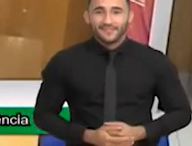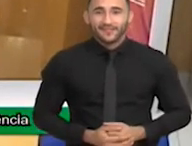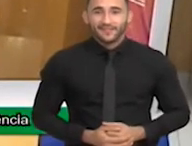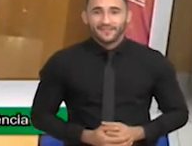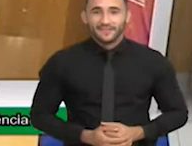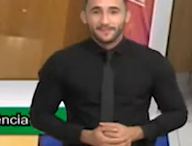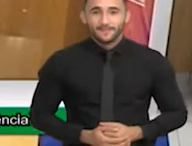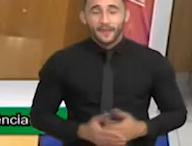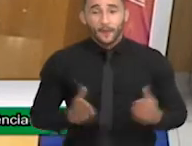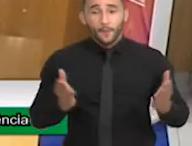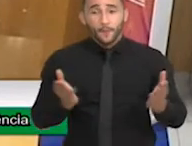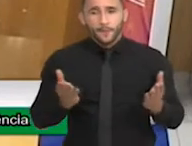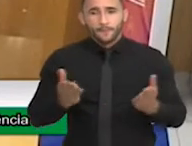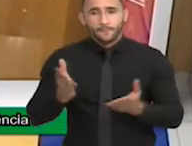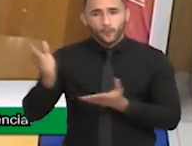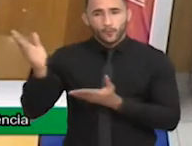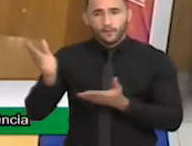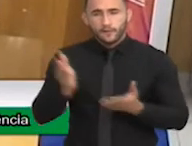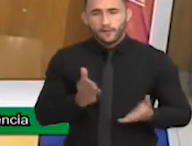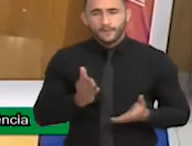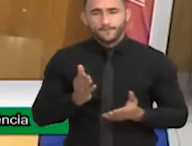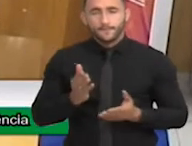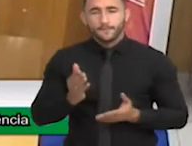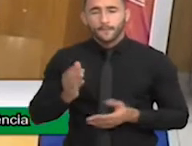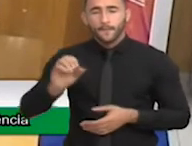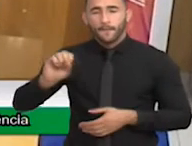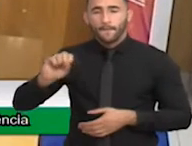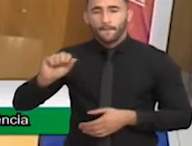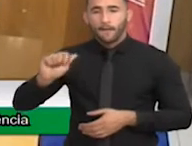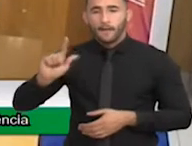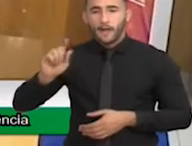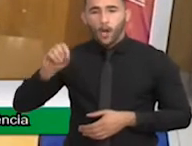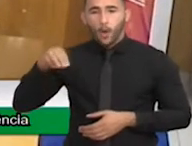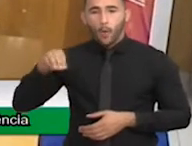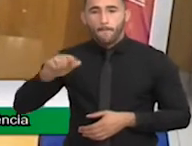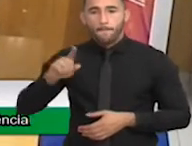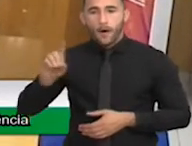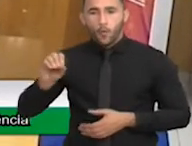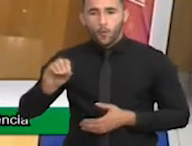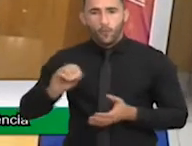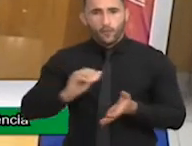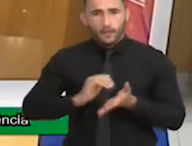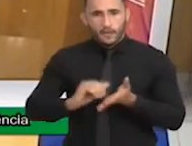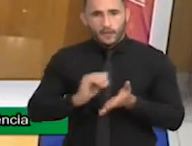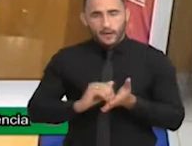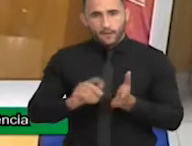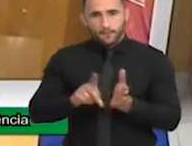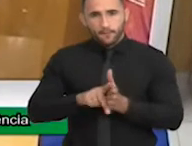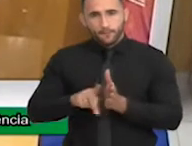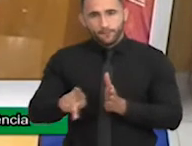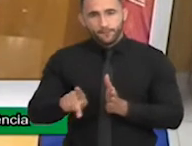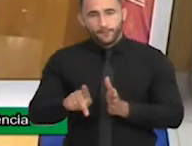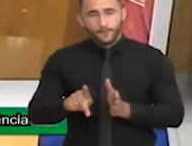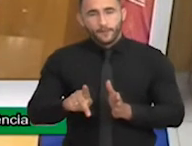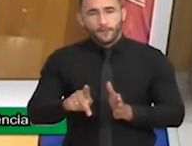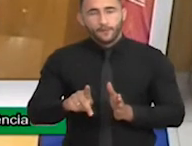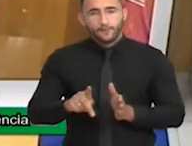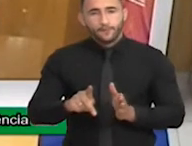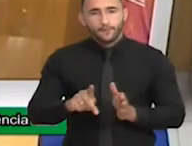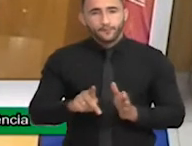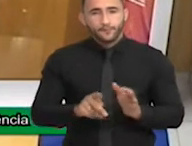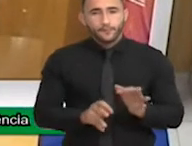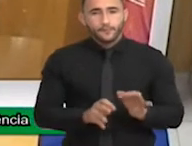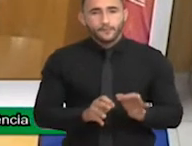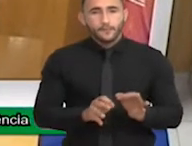Agora gostaria de convidar o senhor Salomão Júnior, secretário da Secretaria Executiva